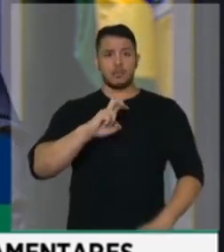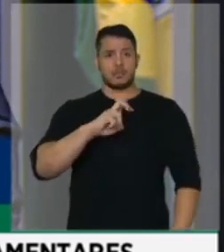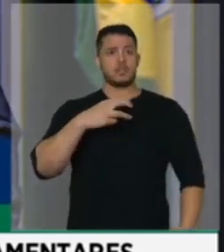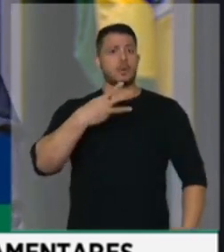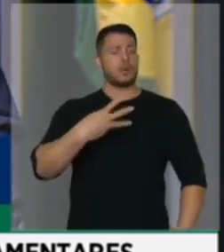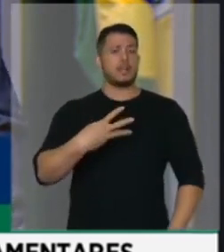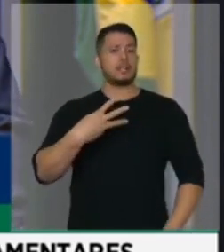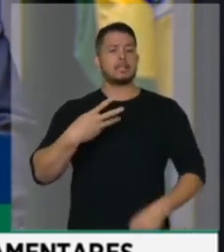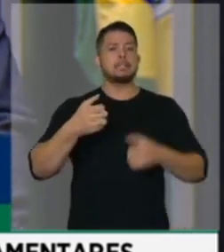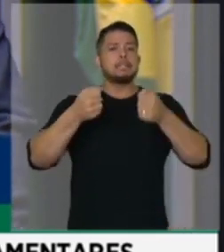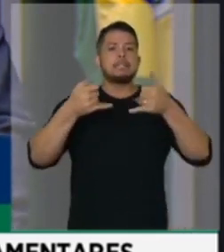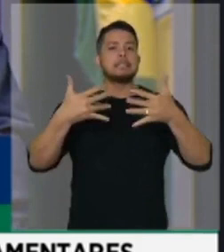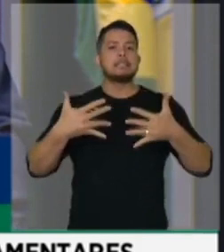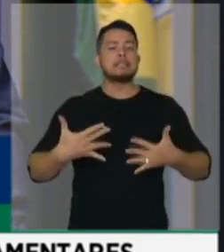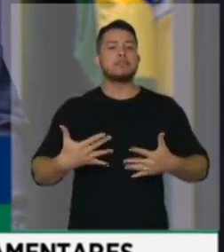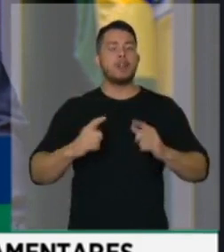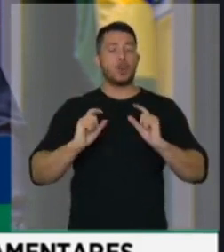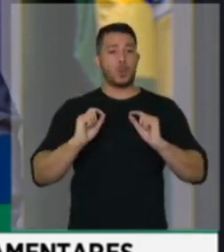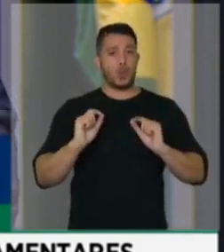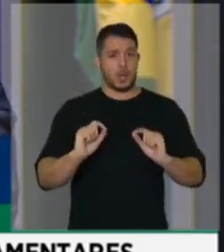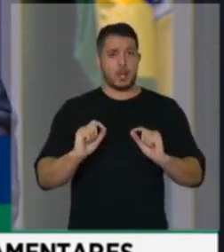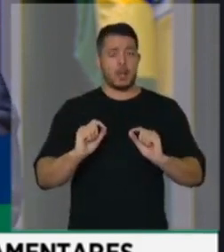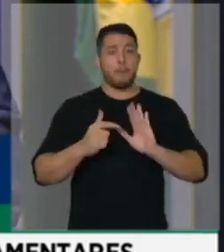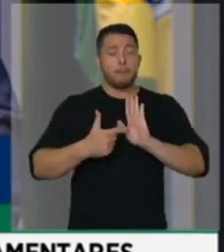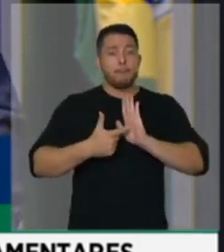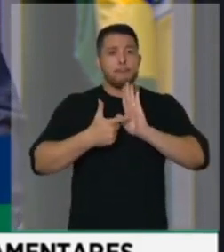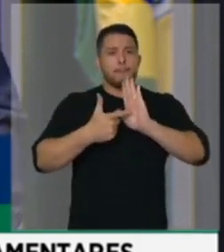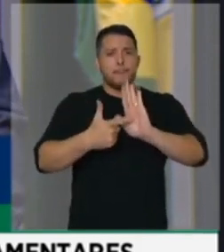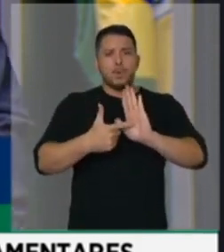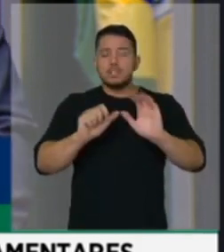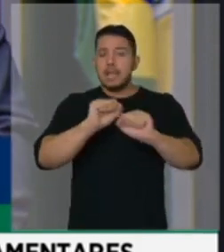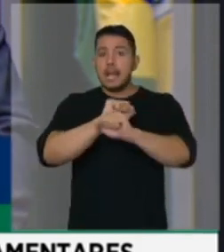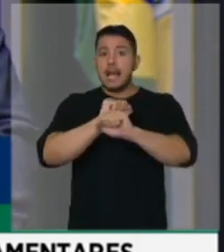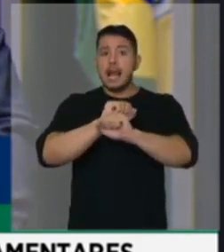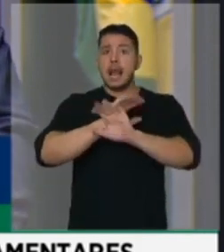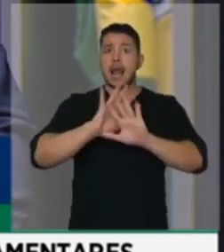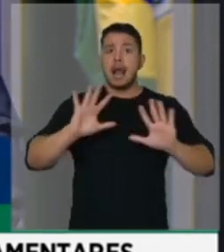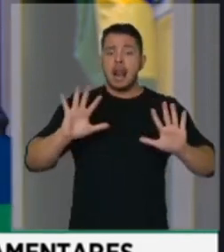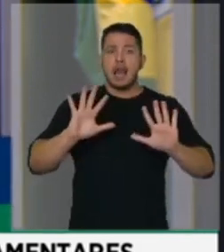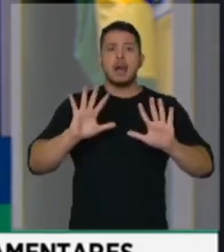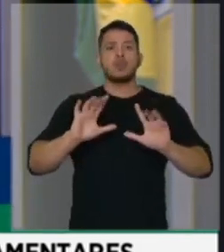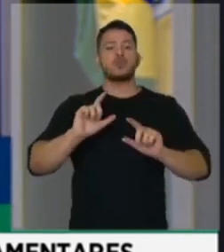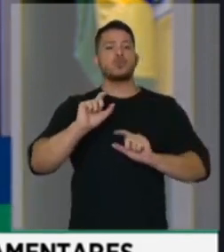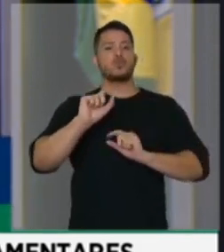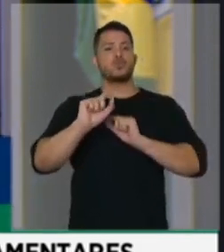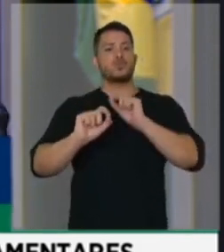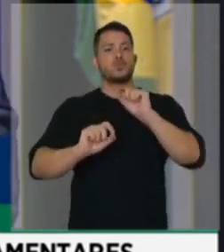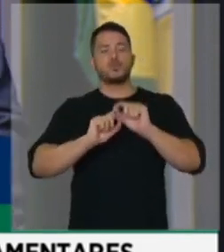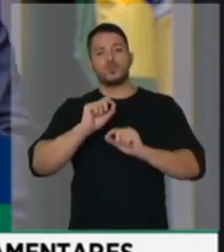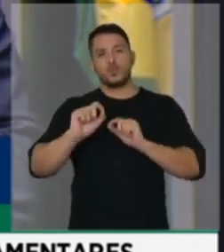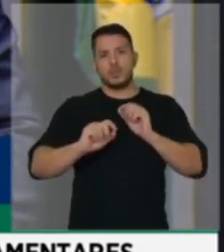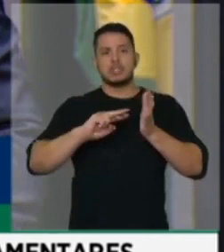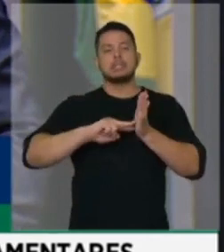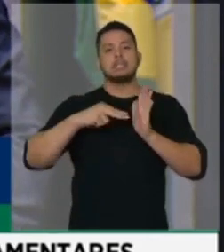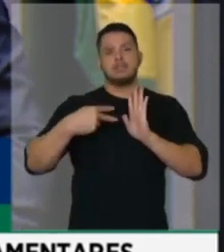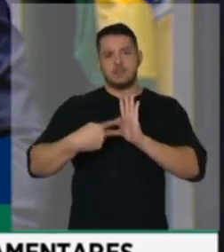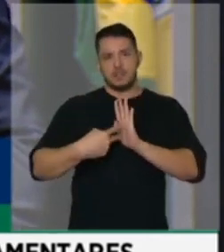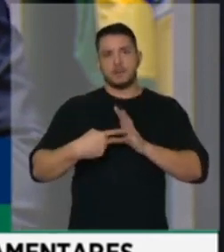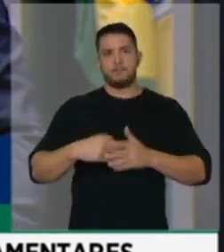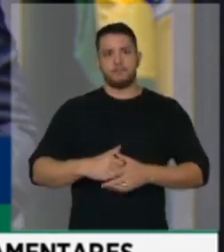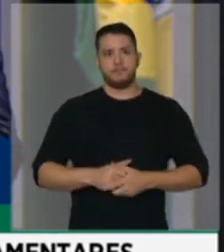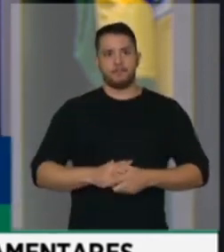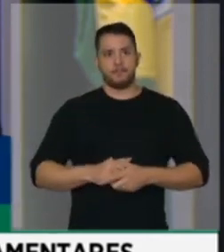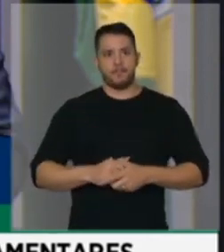explicitar, apenas para definir exatamente o que o legislador originário queria